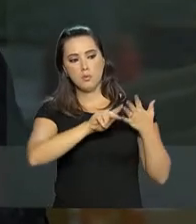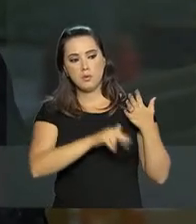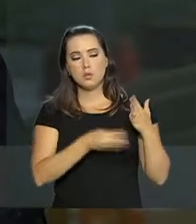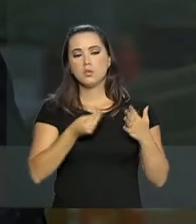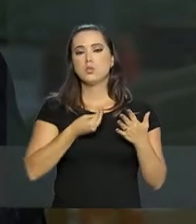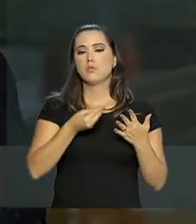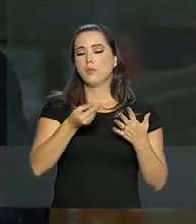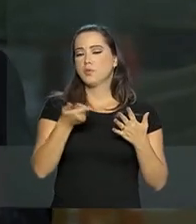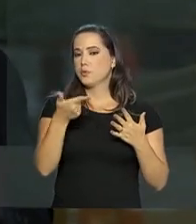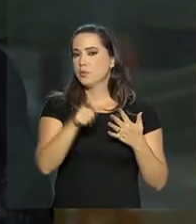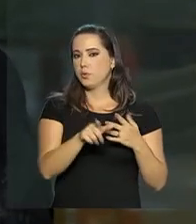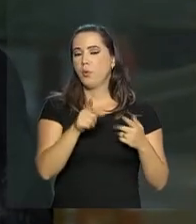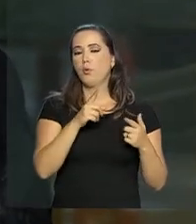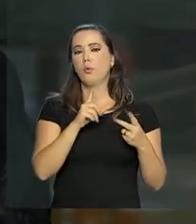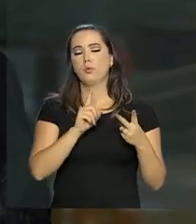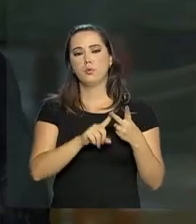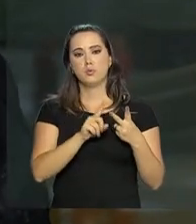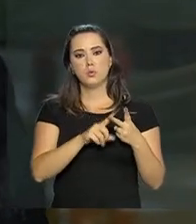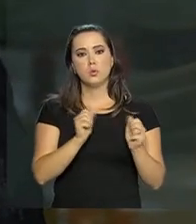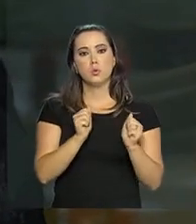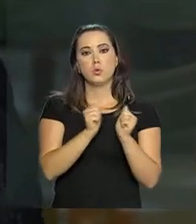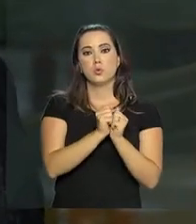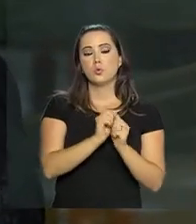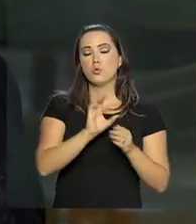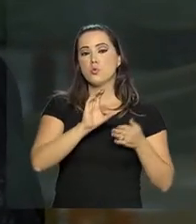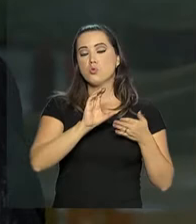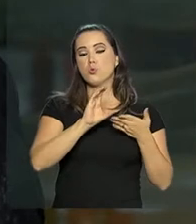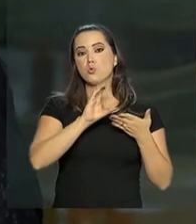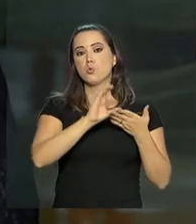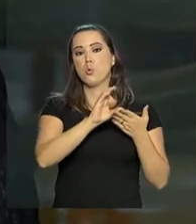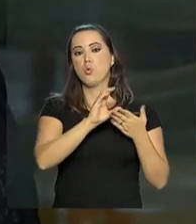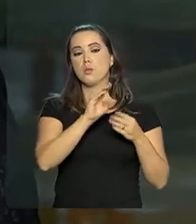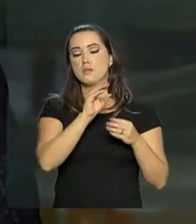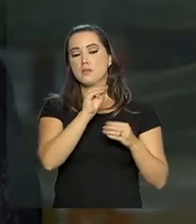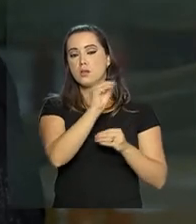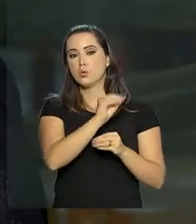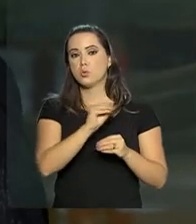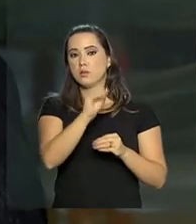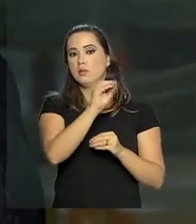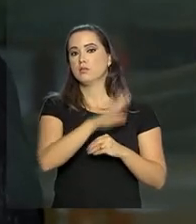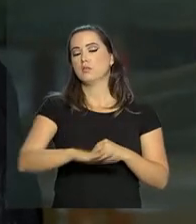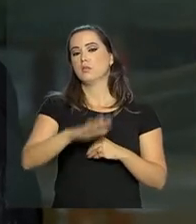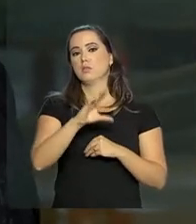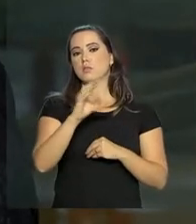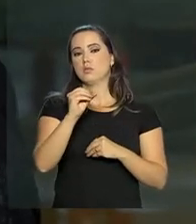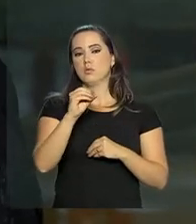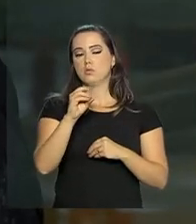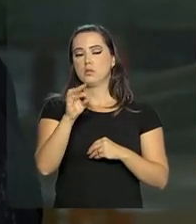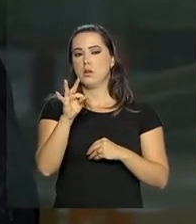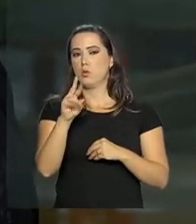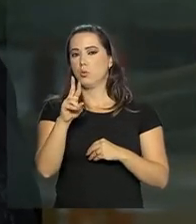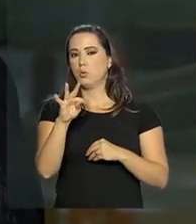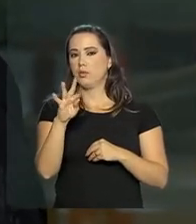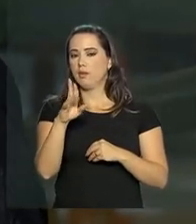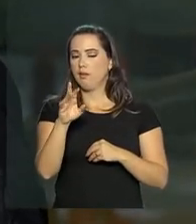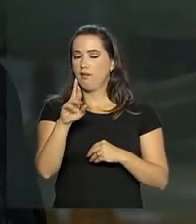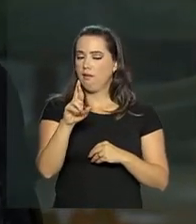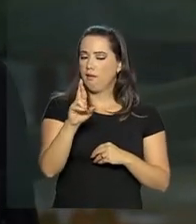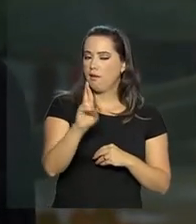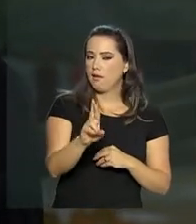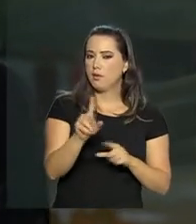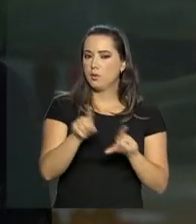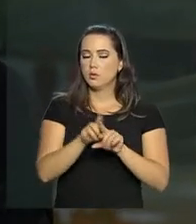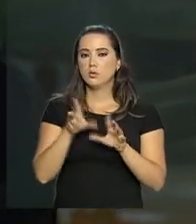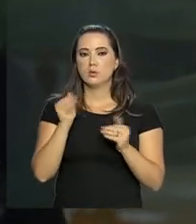encaminhamentos. Isso com o auxílio do Conselho Tutelar, com a equipe de abordagem da Prefeitura, todos visando não só